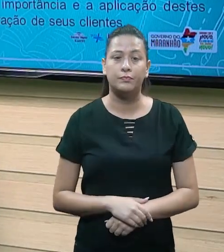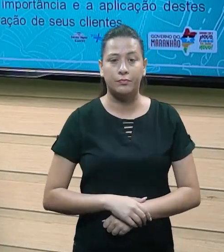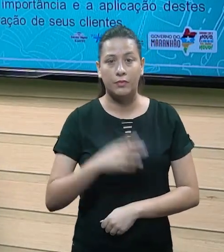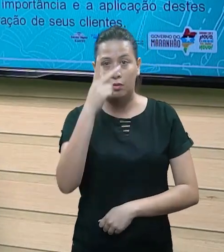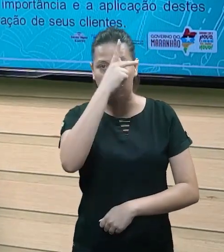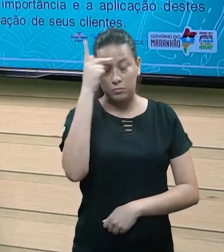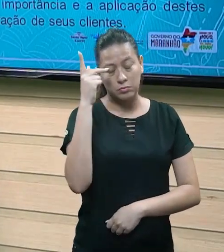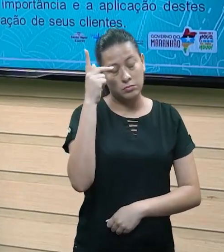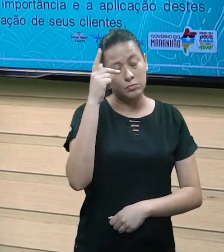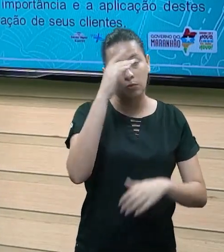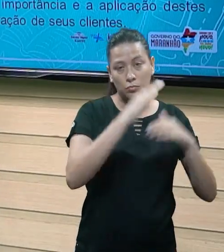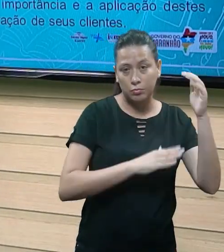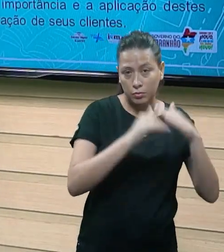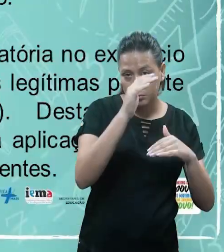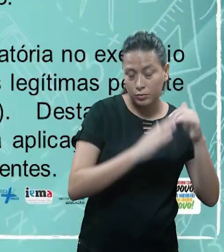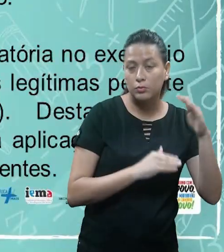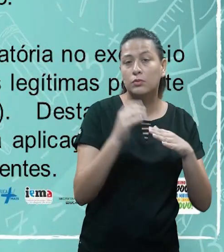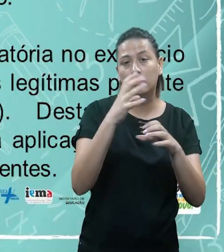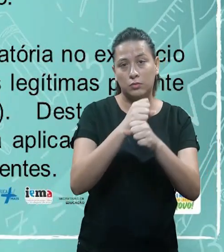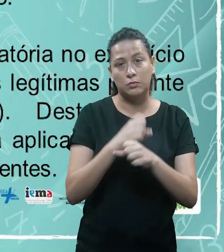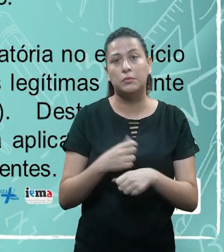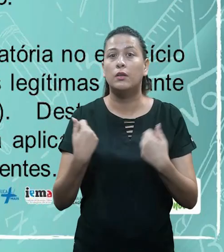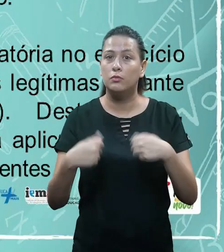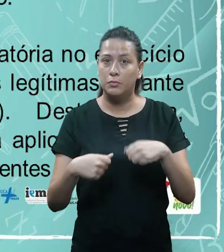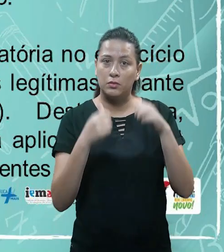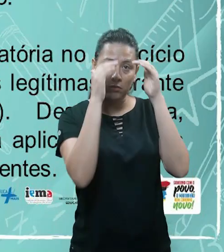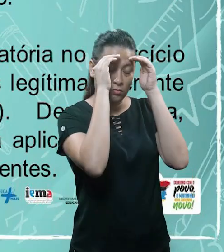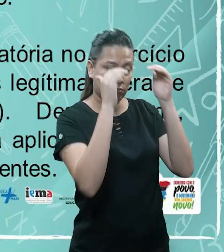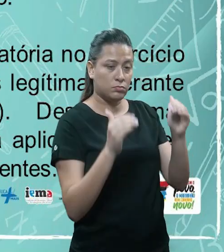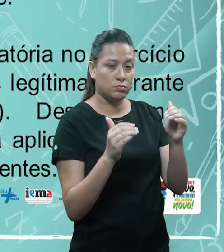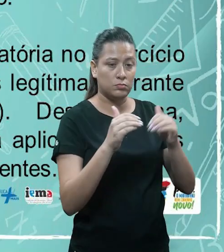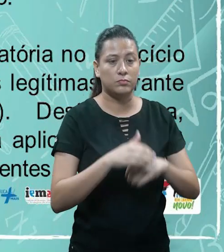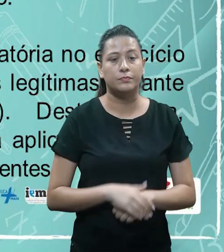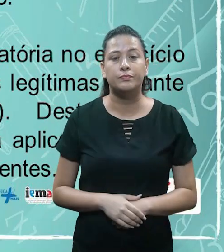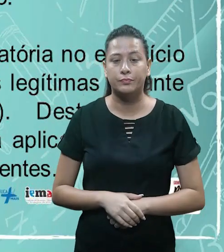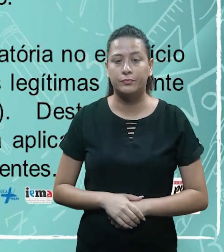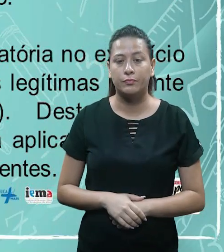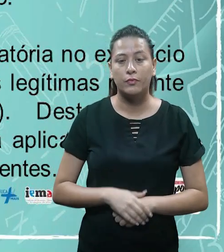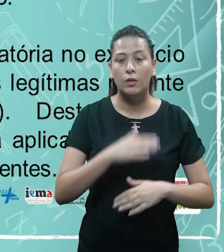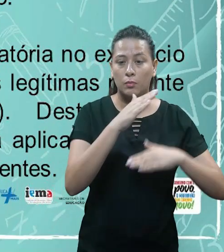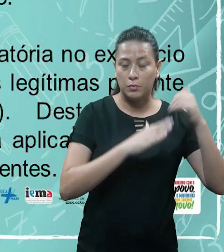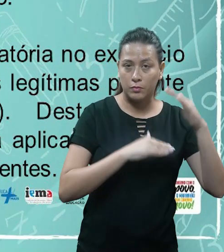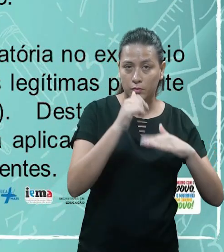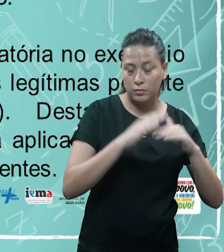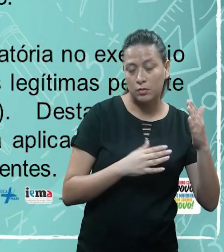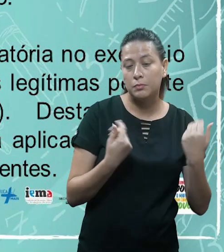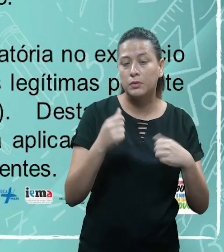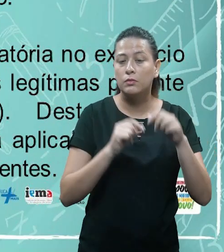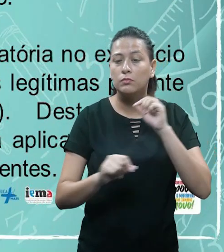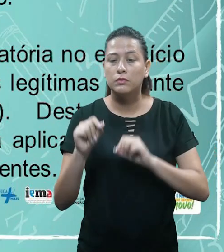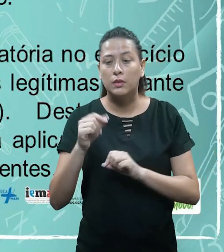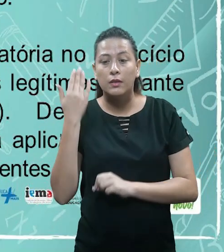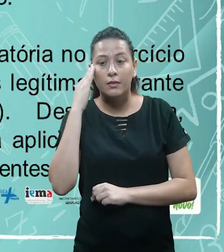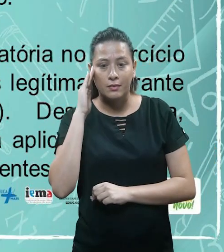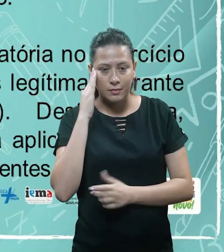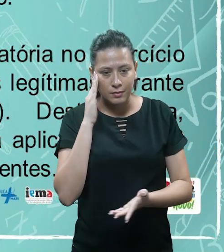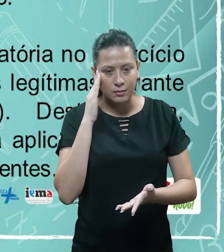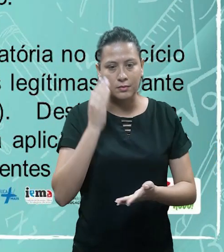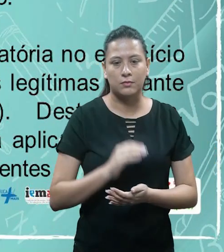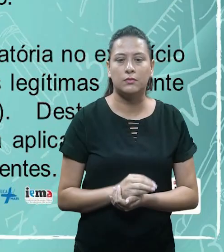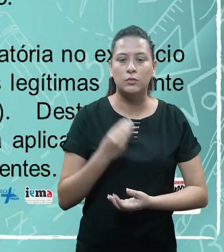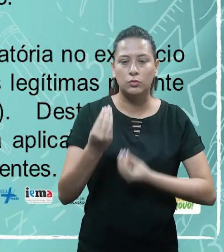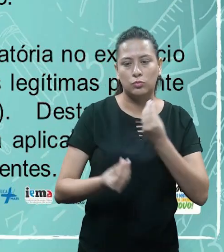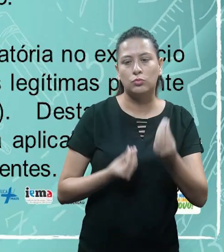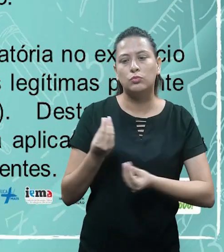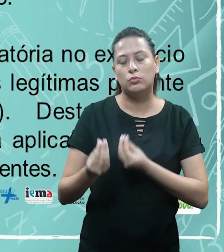independente da aplicação dela, devem ser seguidas, ok? Desta forma o contador deve conhecer a fundo a importância e a aplicação desse princípio final de